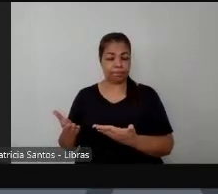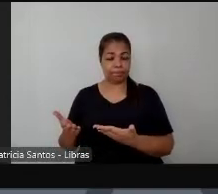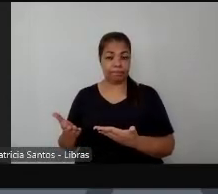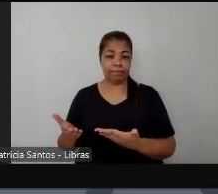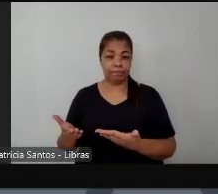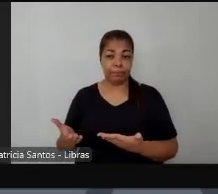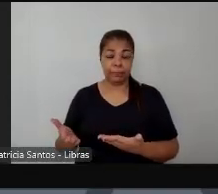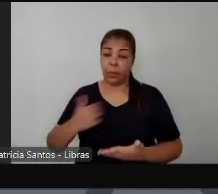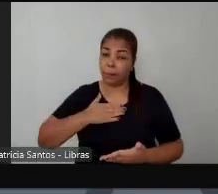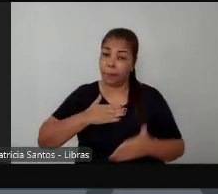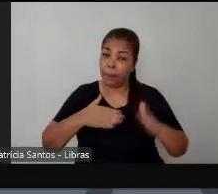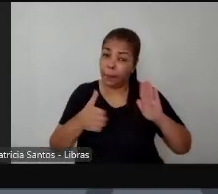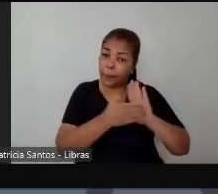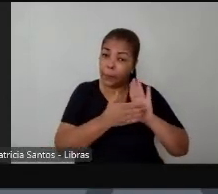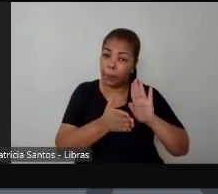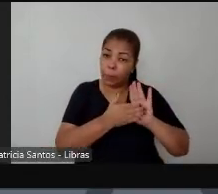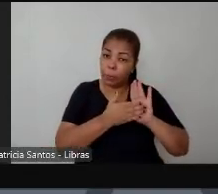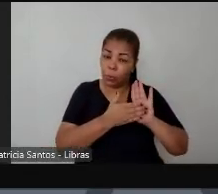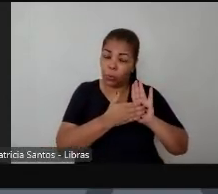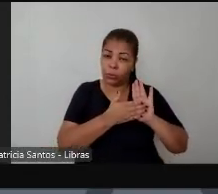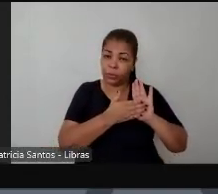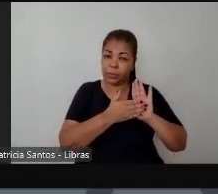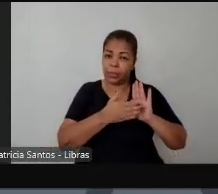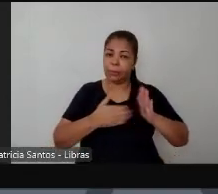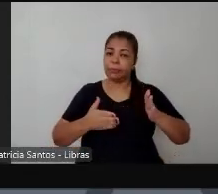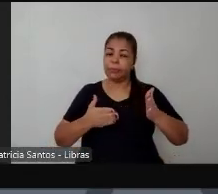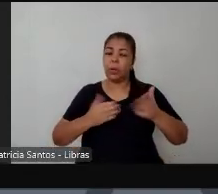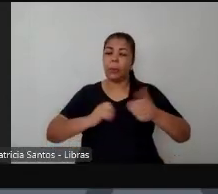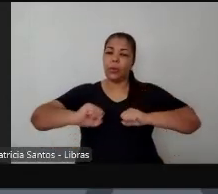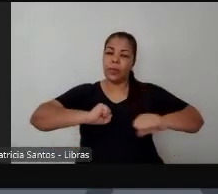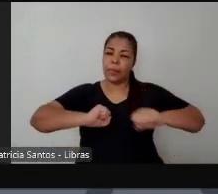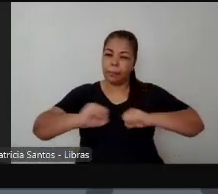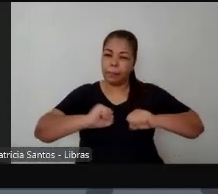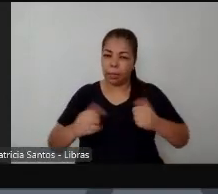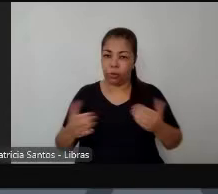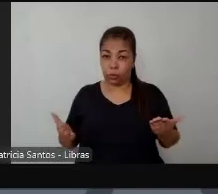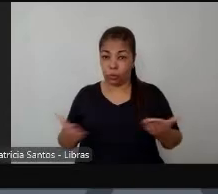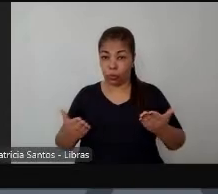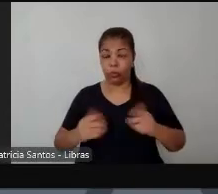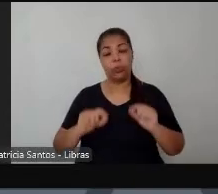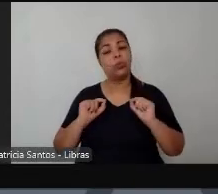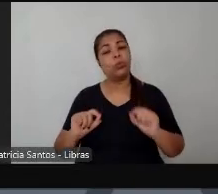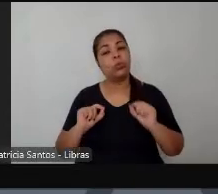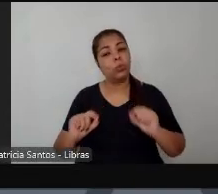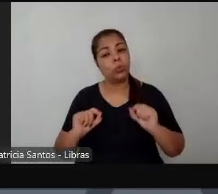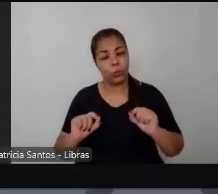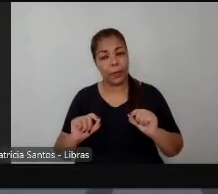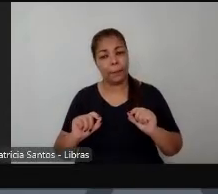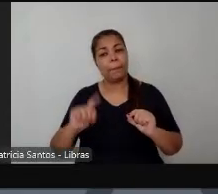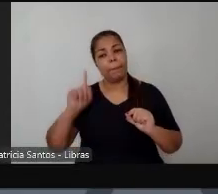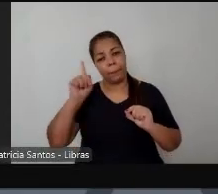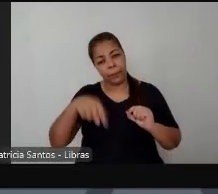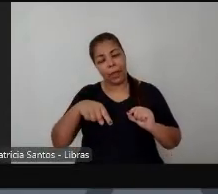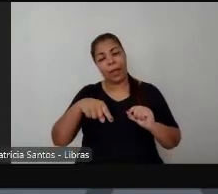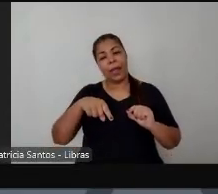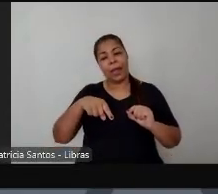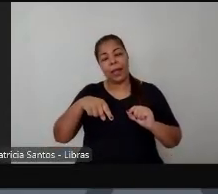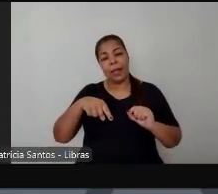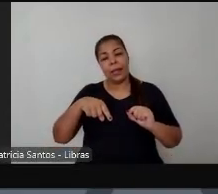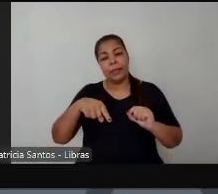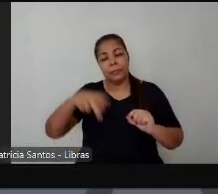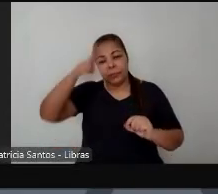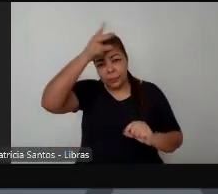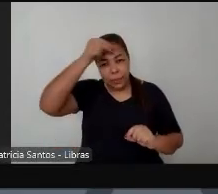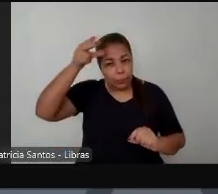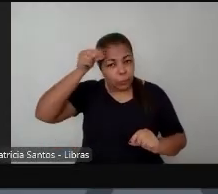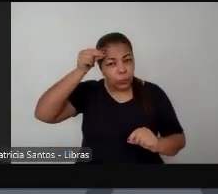proposta de meu debate vai em torno dessa política pública progressista